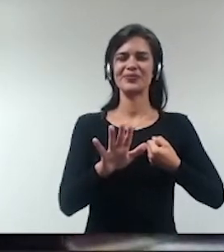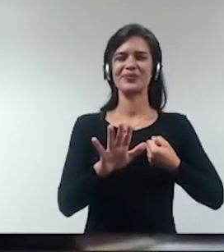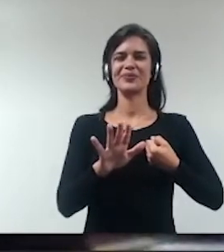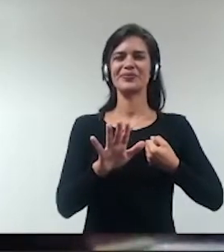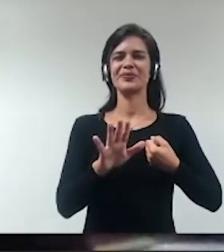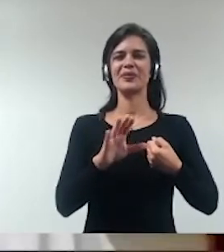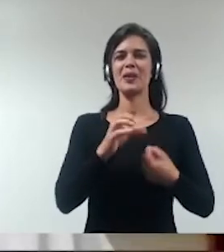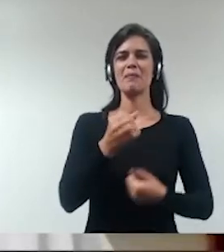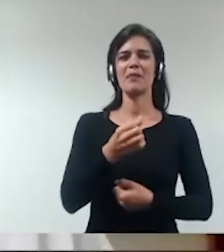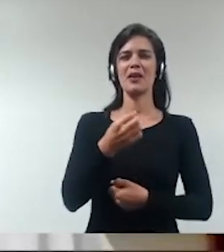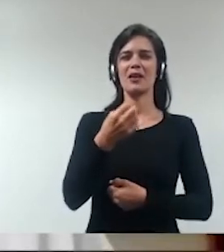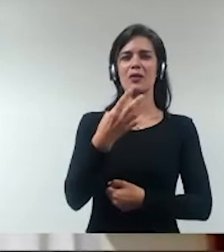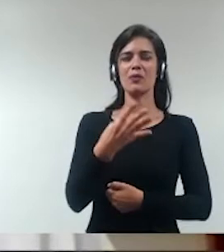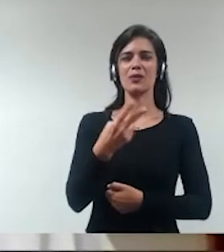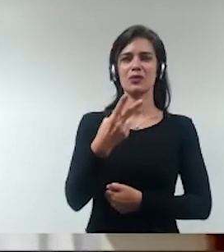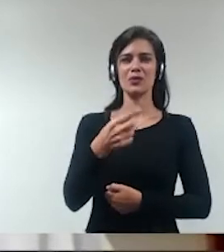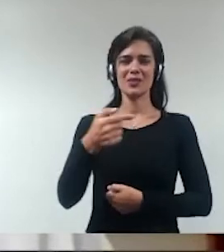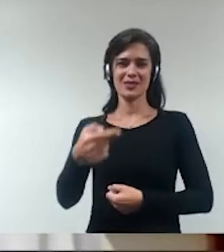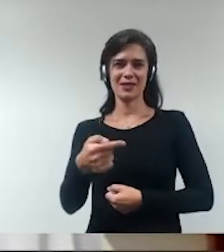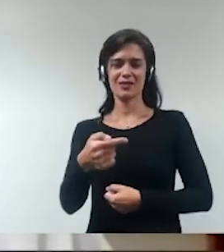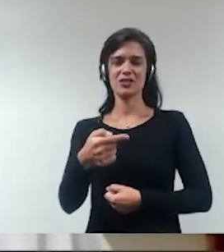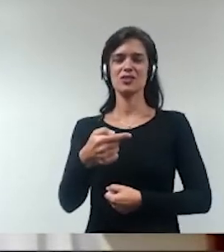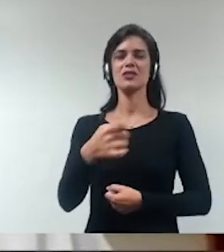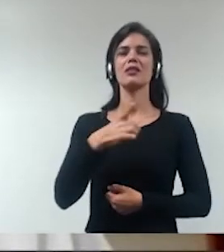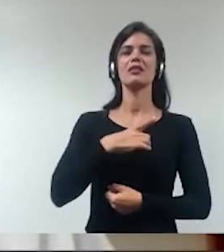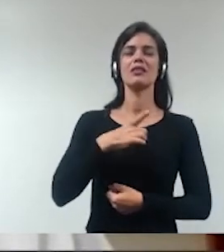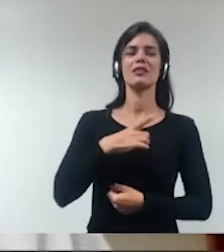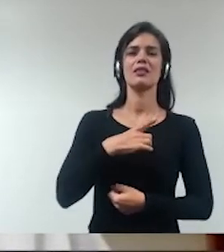ADI 64 ela traz